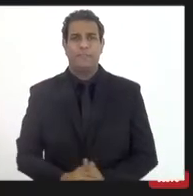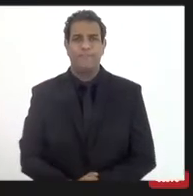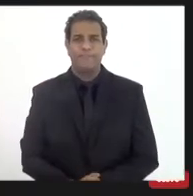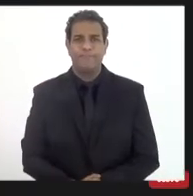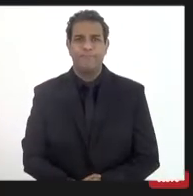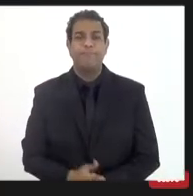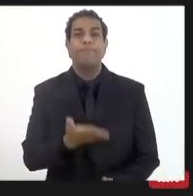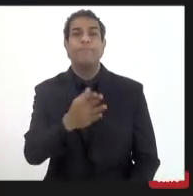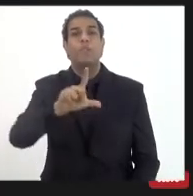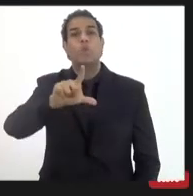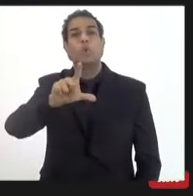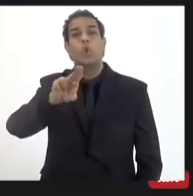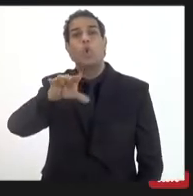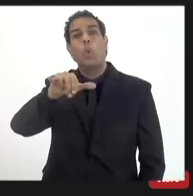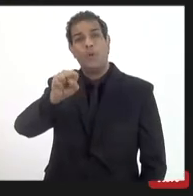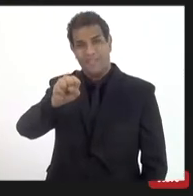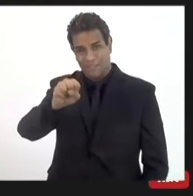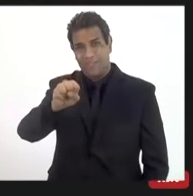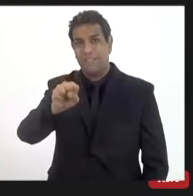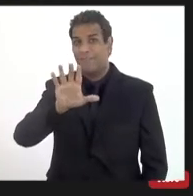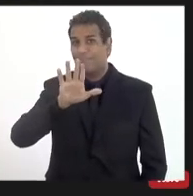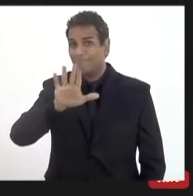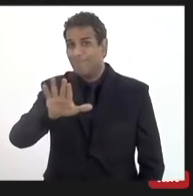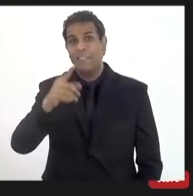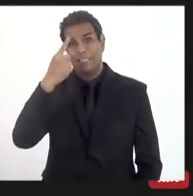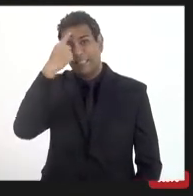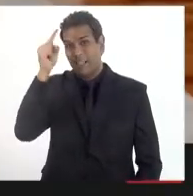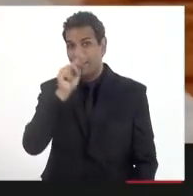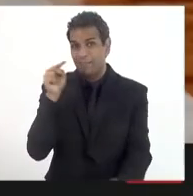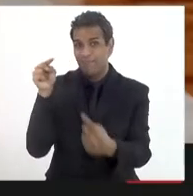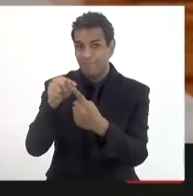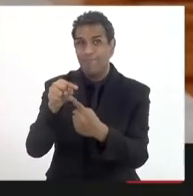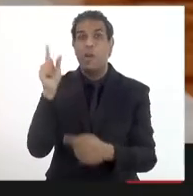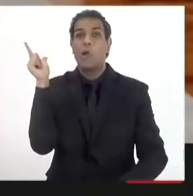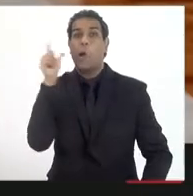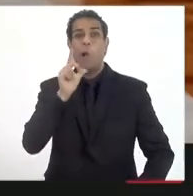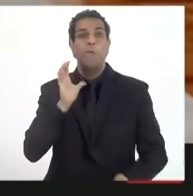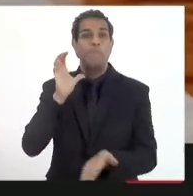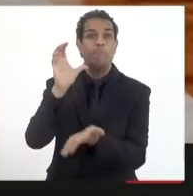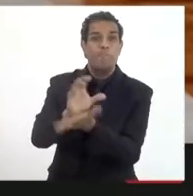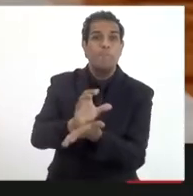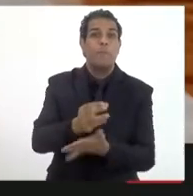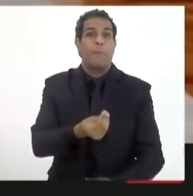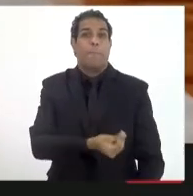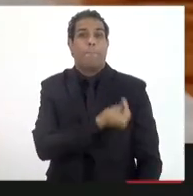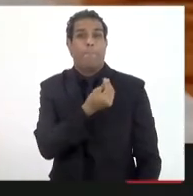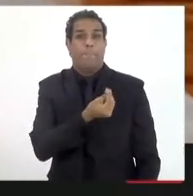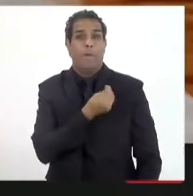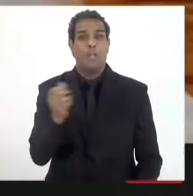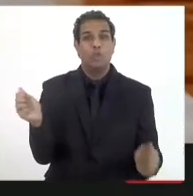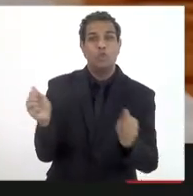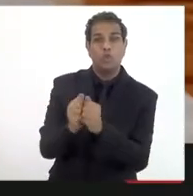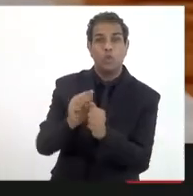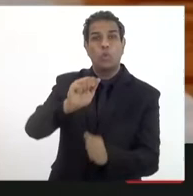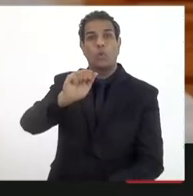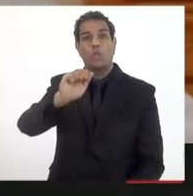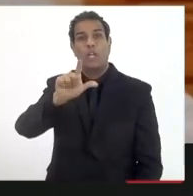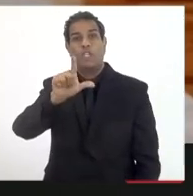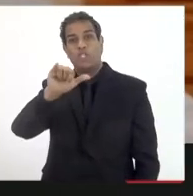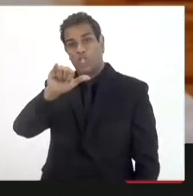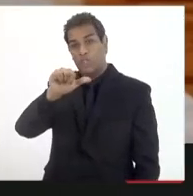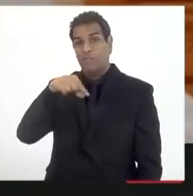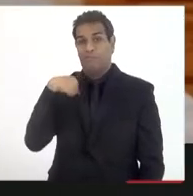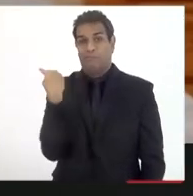Luiz, primeiro, a ideia é isso mesmo, que a possa investir, ter participação através da AGI. E nós estamos